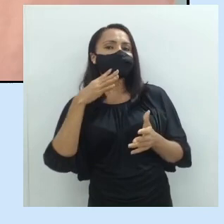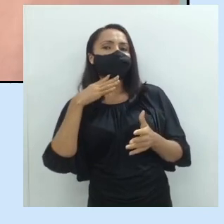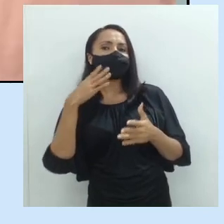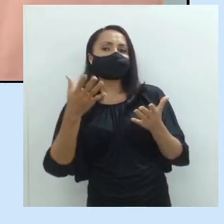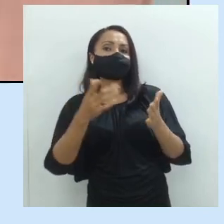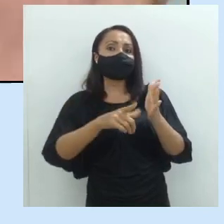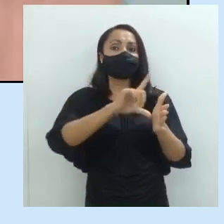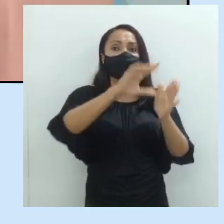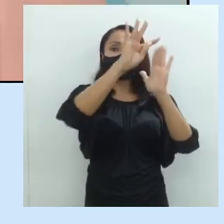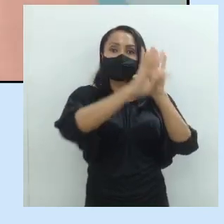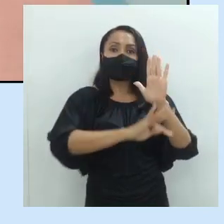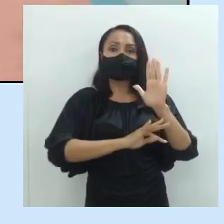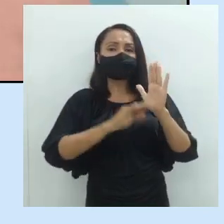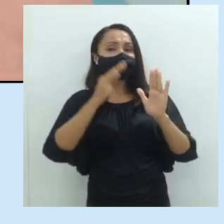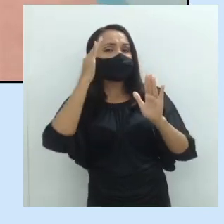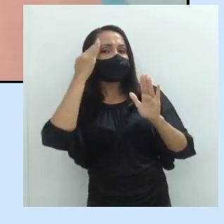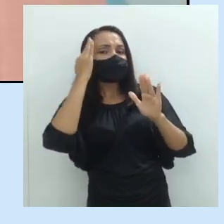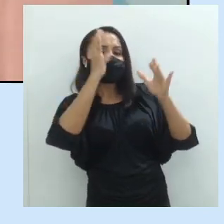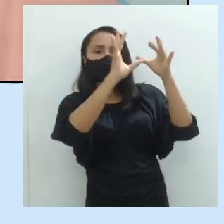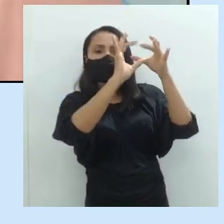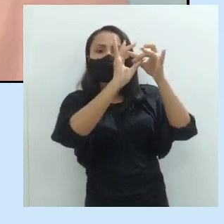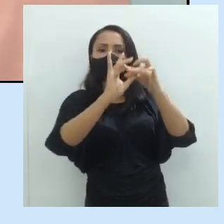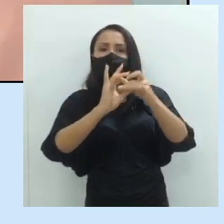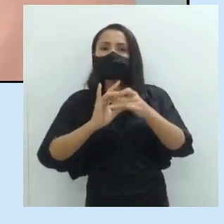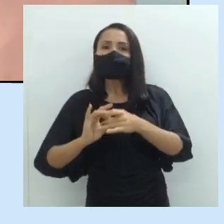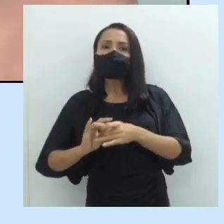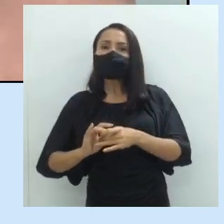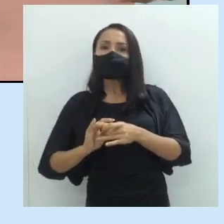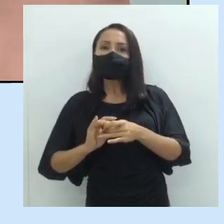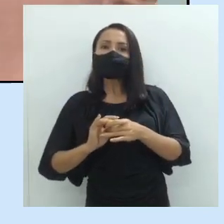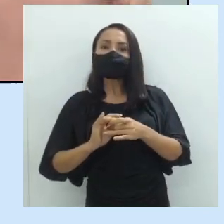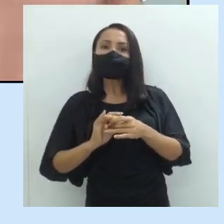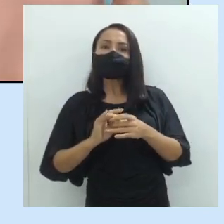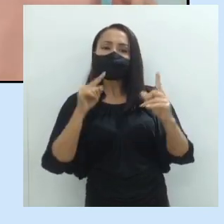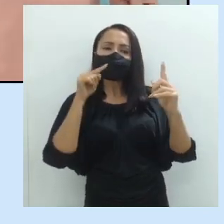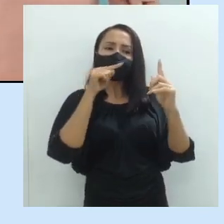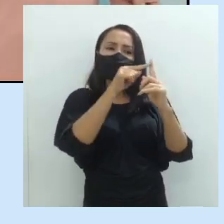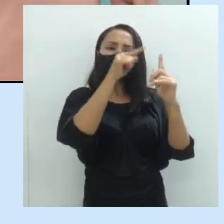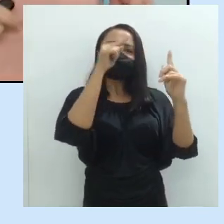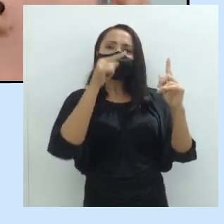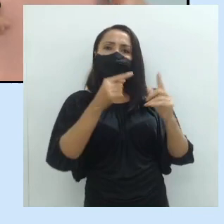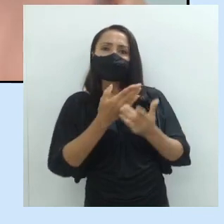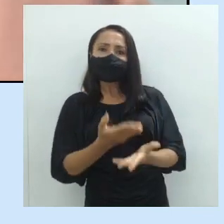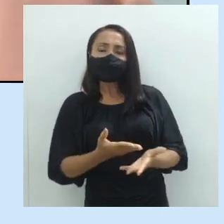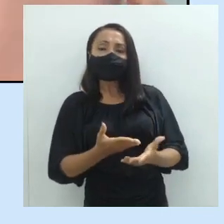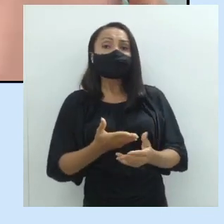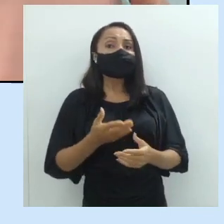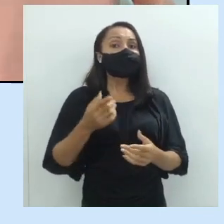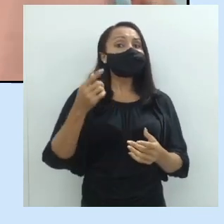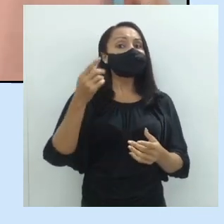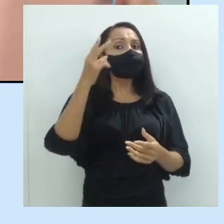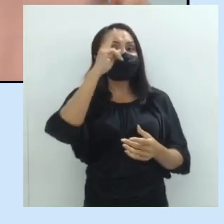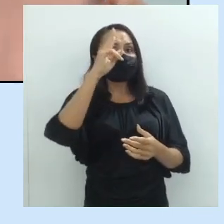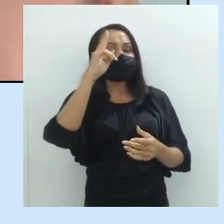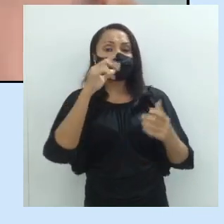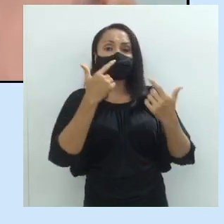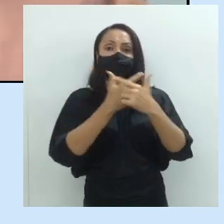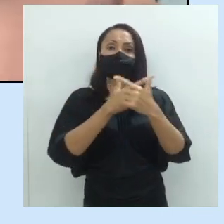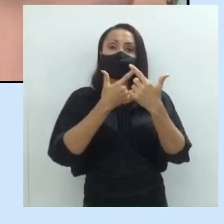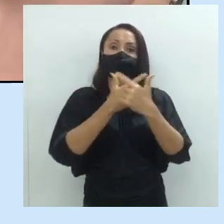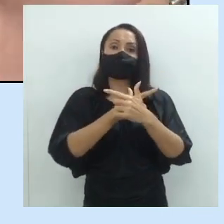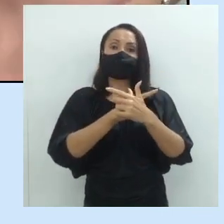entender o contexto, a intencionalidade, lembrar da ironia, da propaganda,